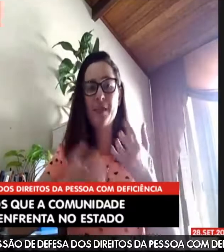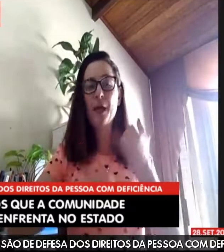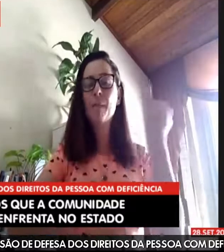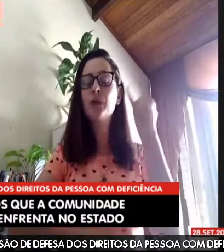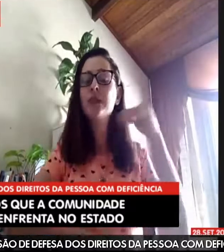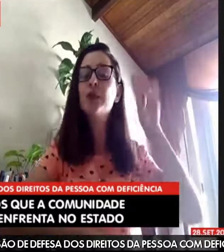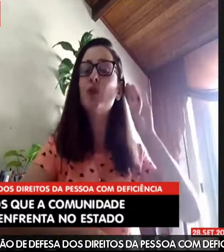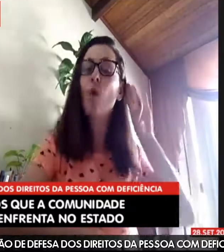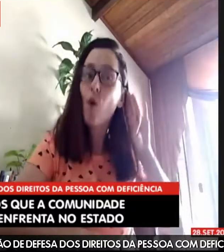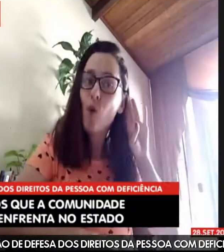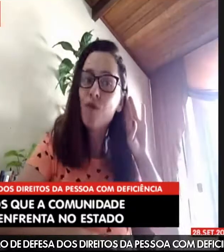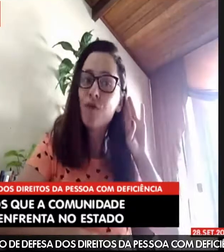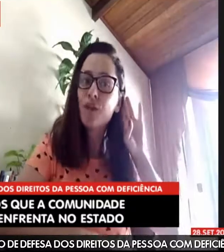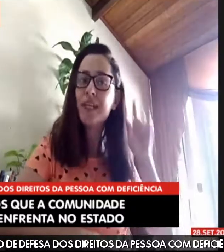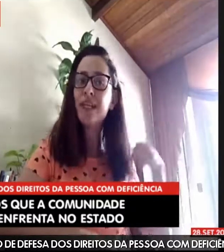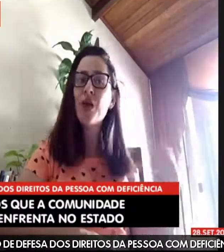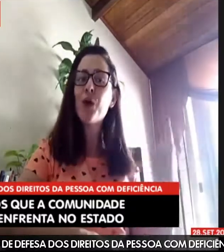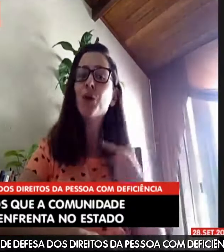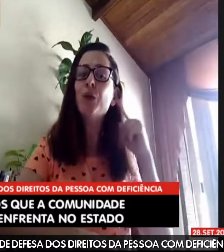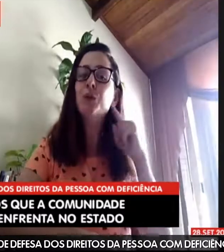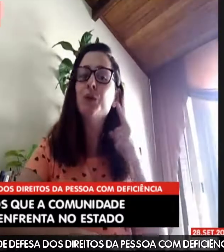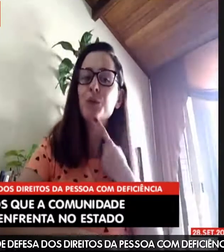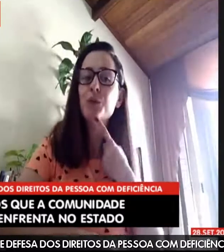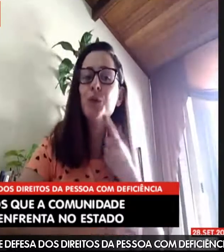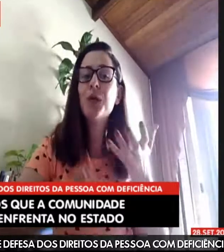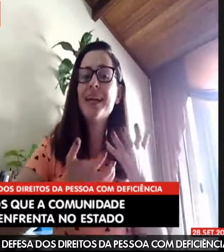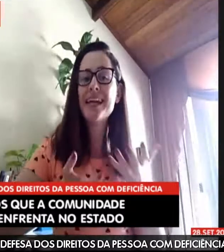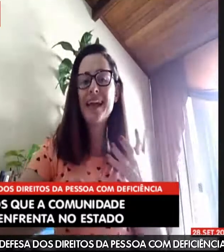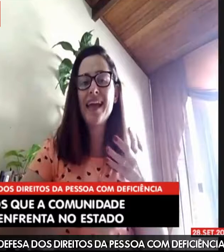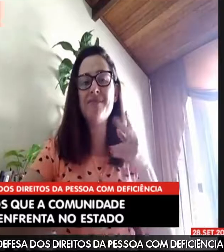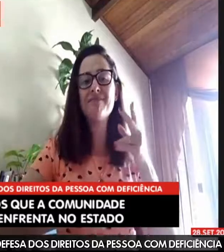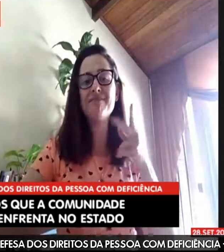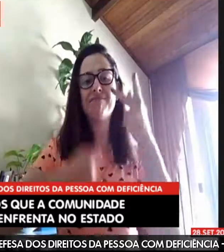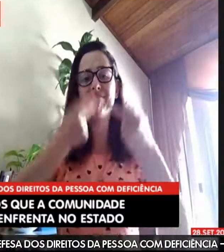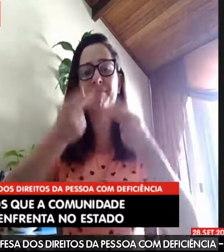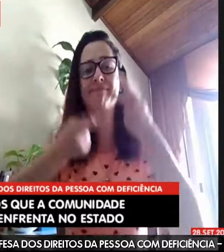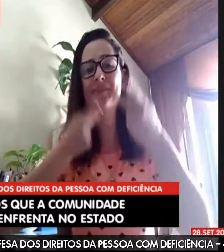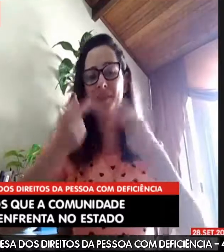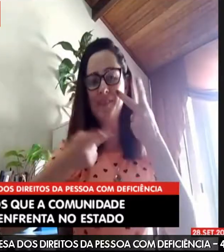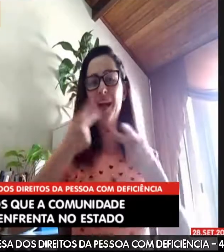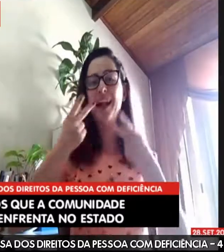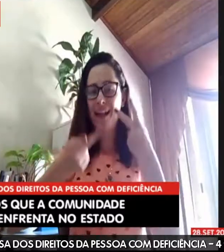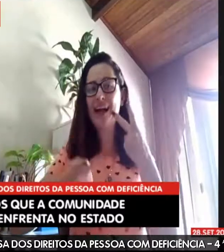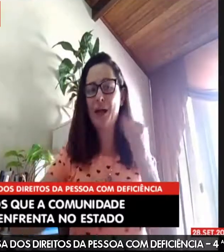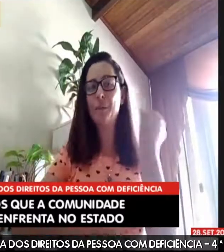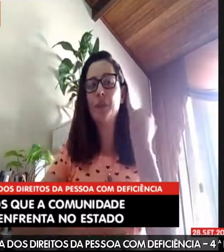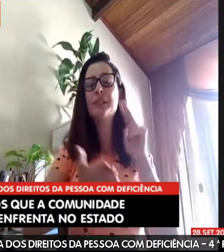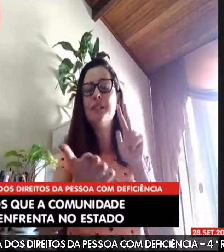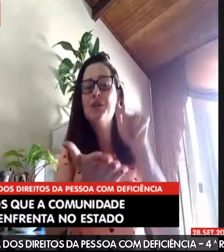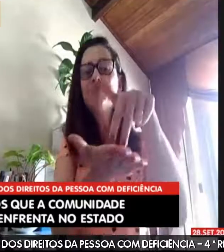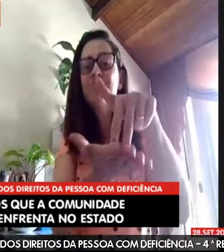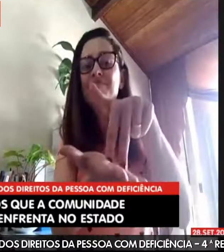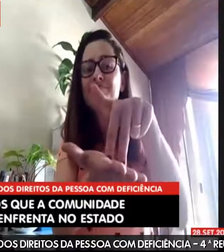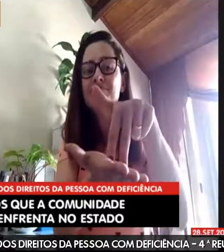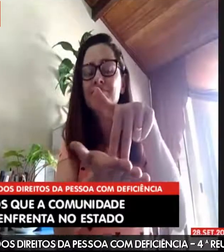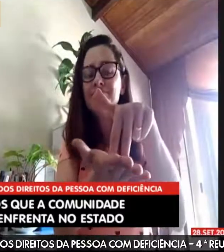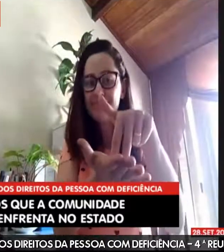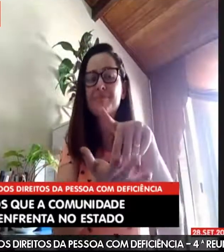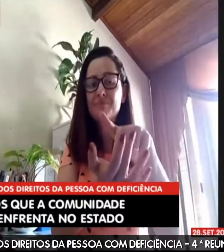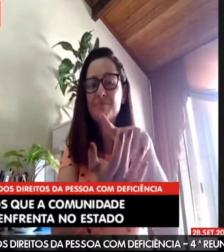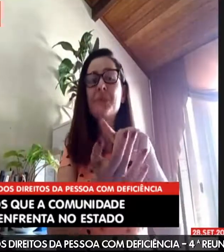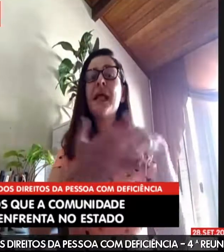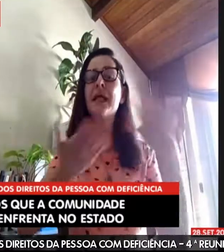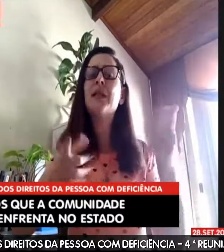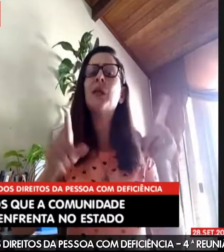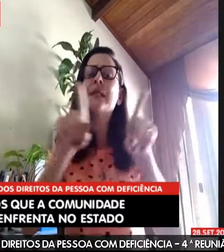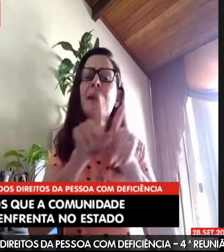surdos, nós queremos, é muito importante vocês ouvirem a nossa voz, a nossa opinião. Nós